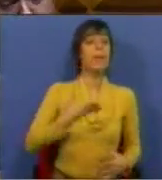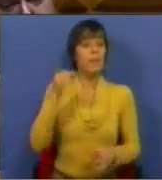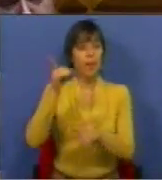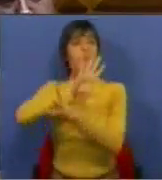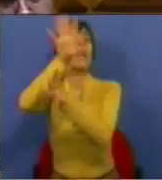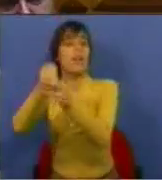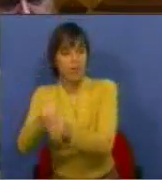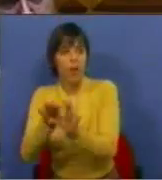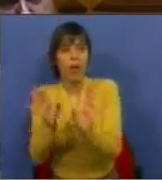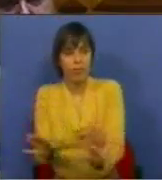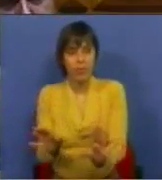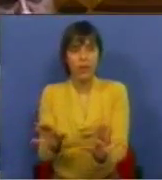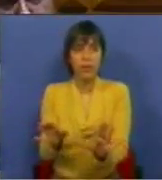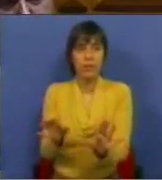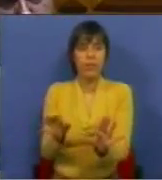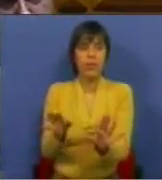que estar envolvido também.